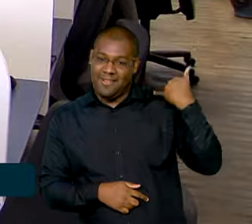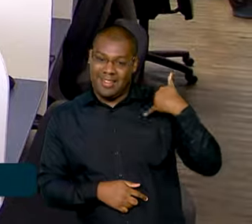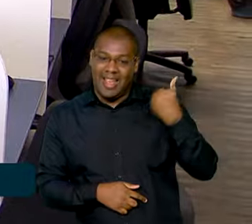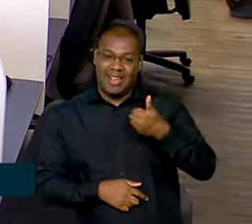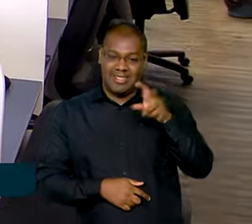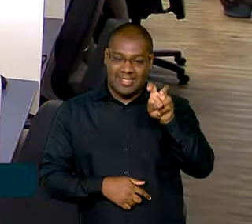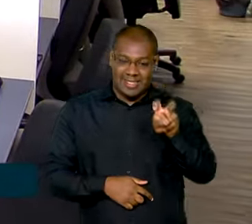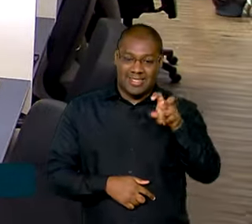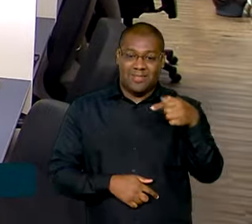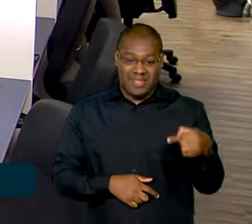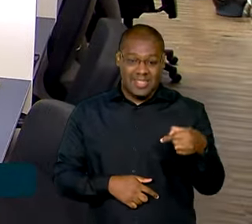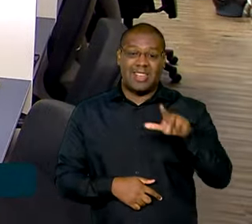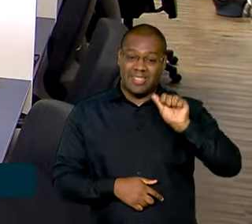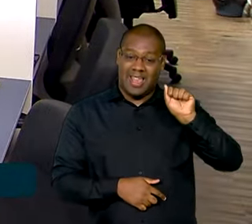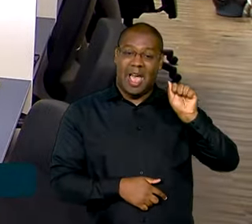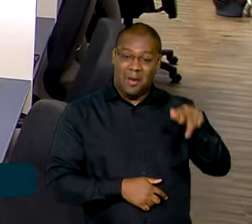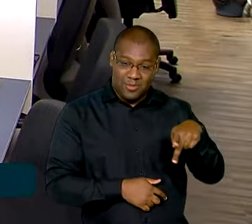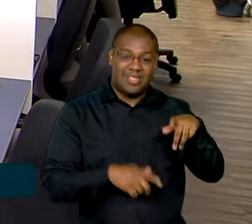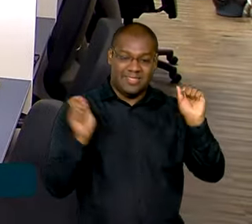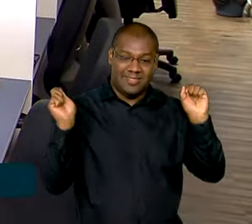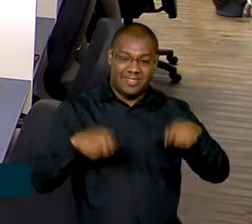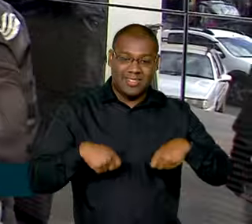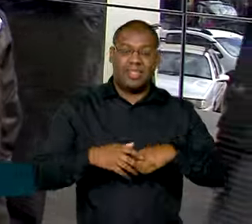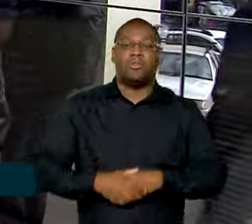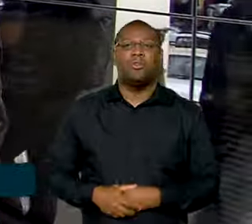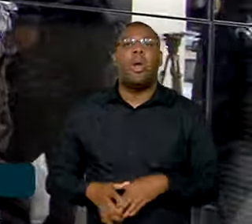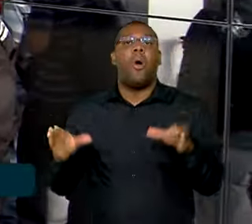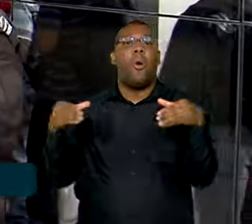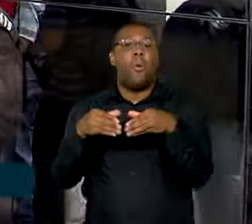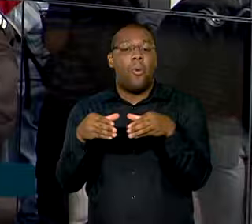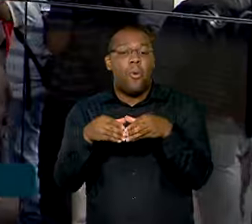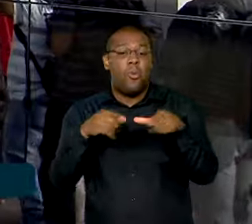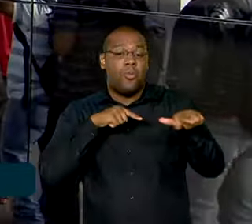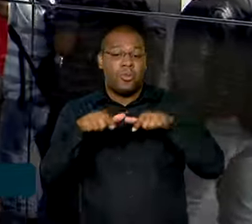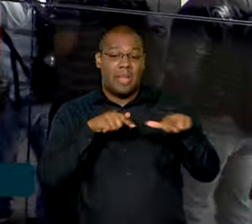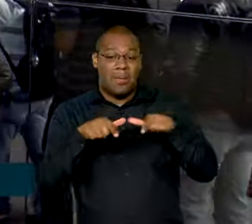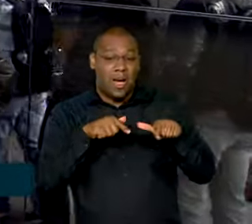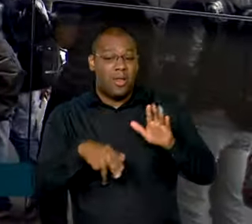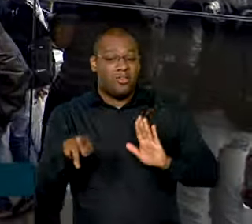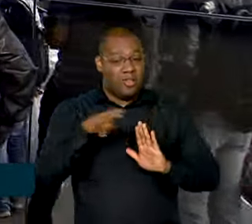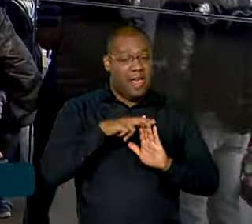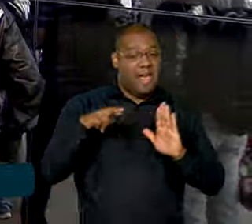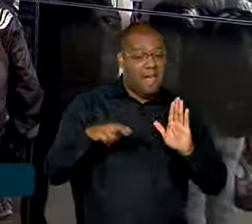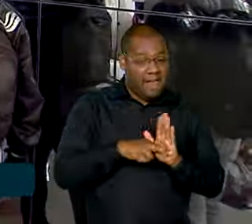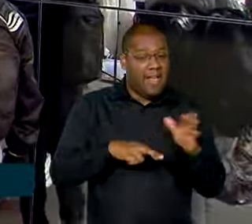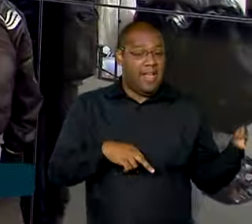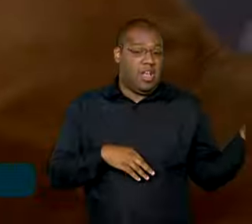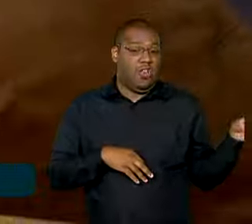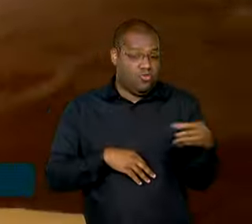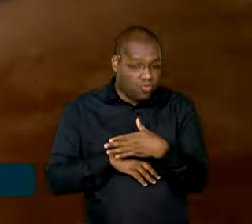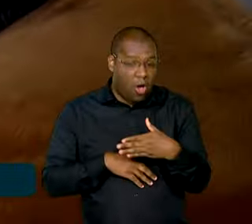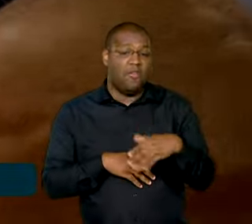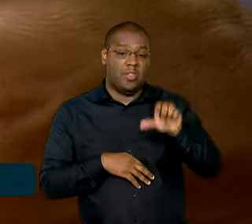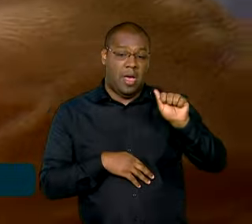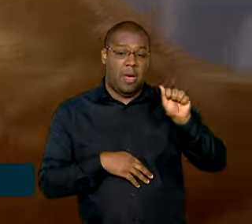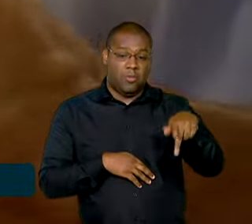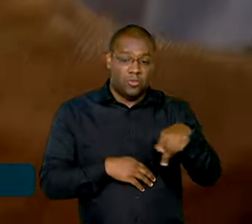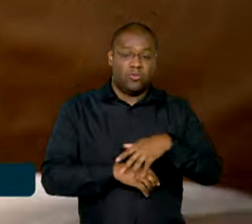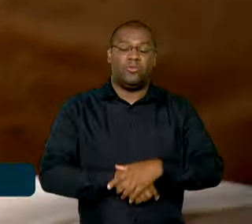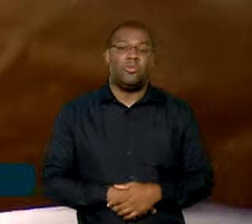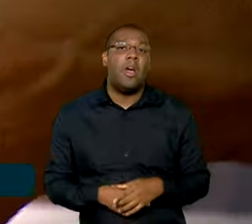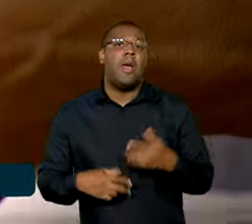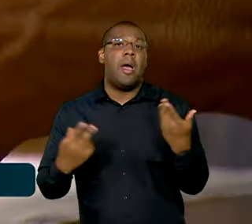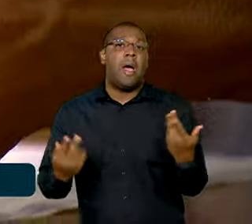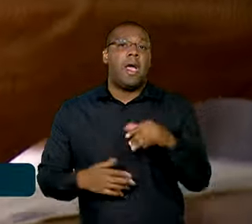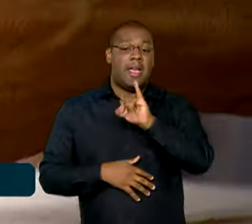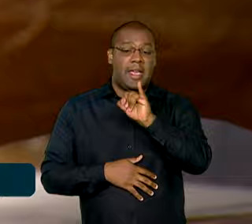aposentar. Fernanda faz parte do grupo de trabalhadores submetidos às regras de transição para a aposentadoria, criadas com a reforma